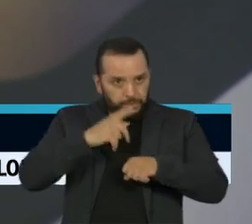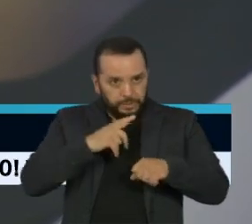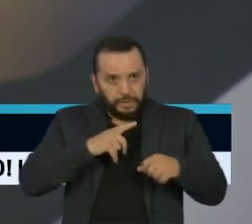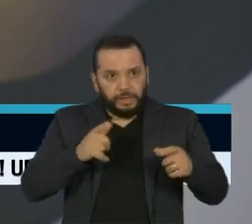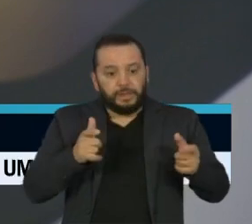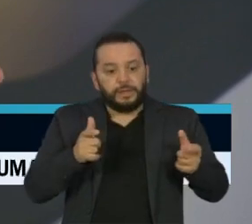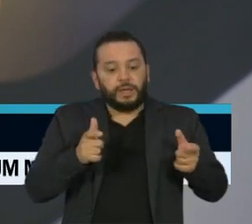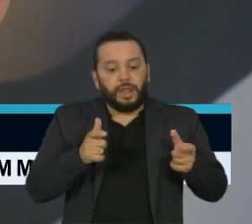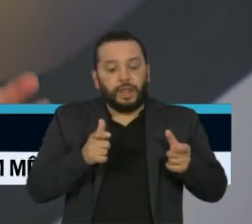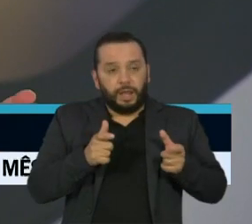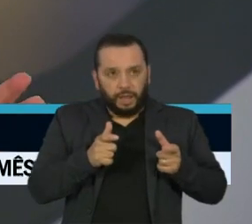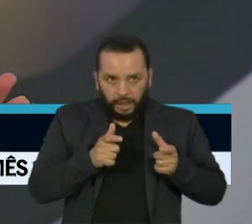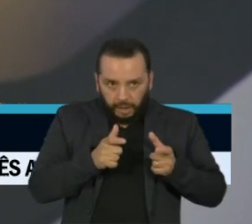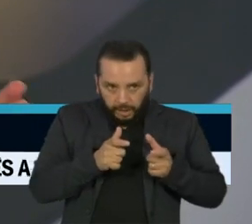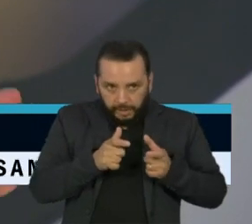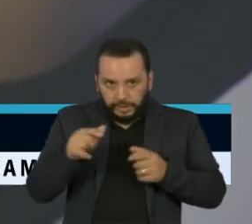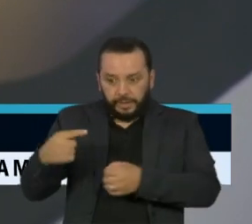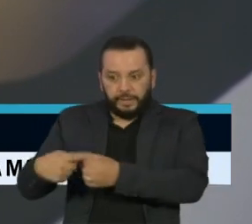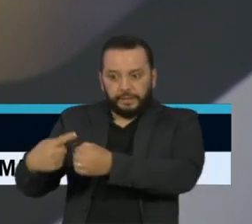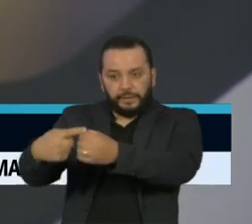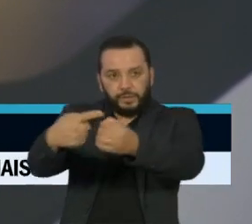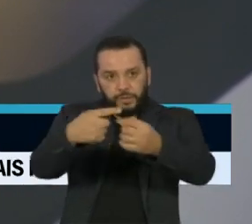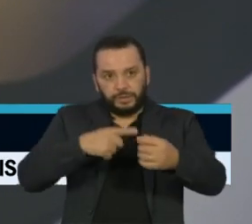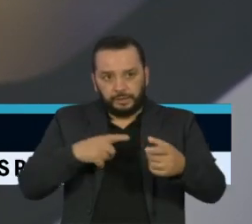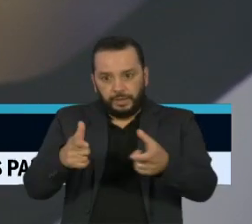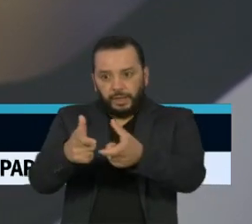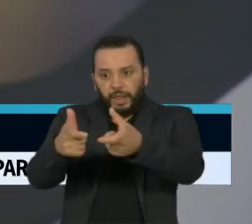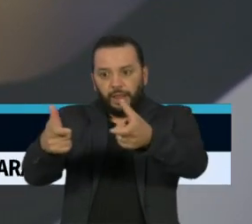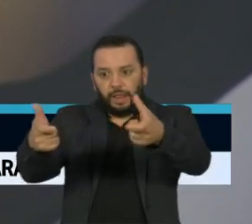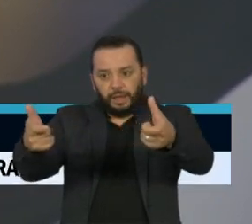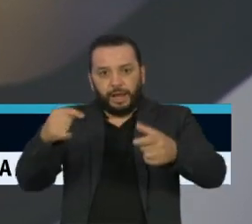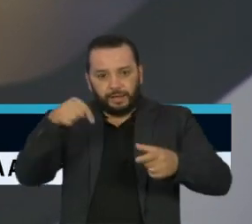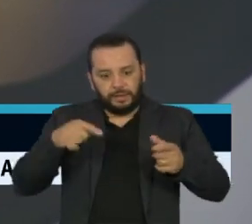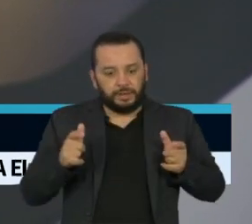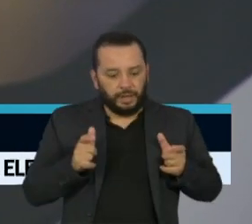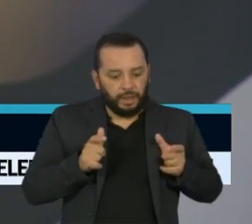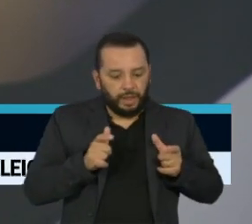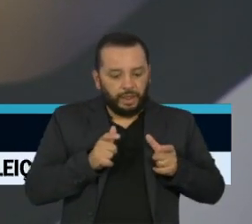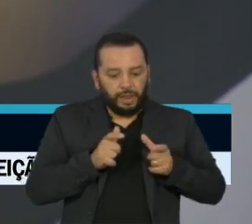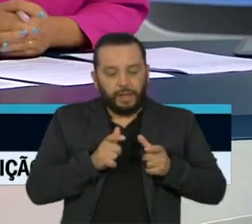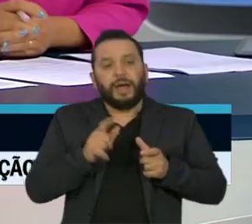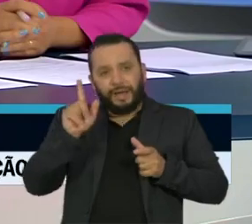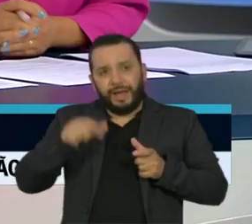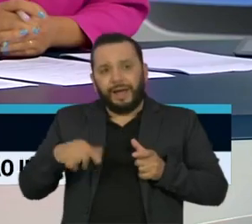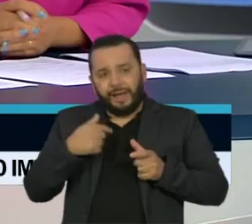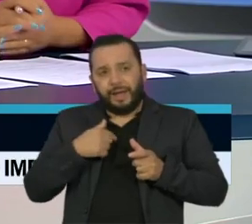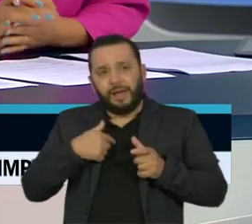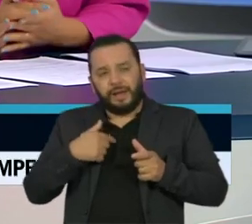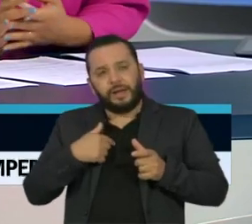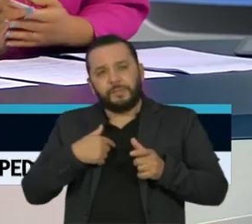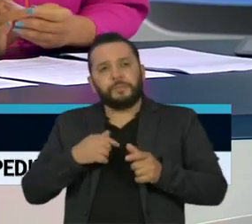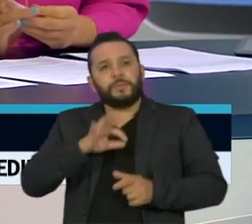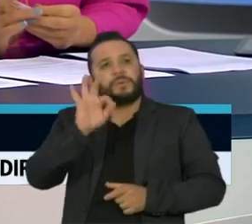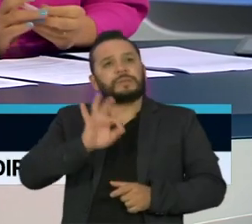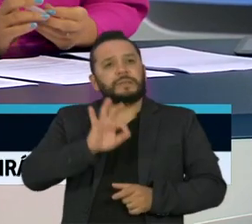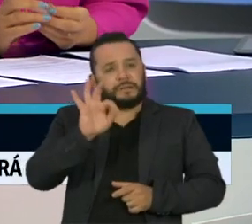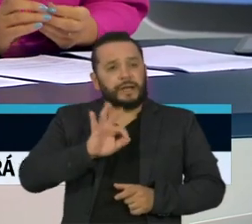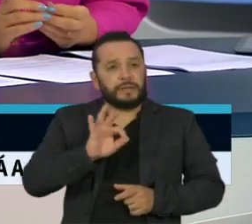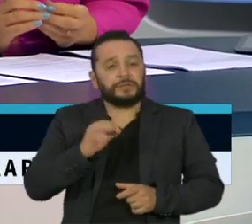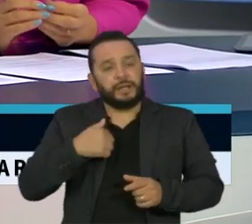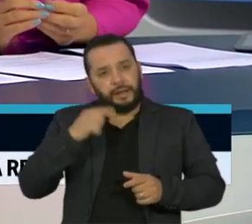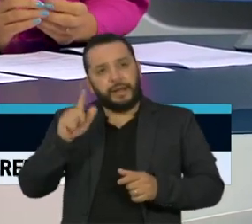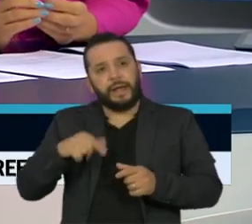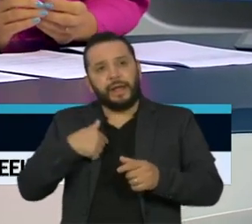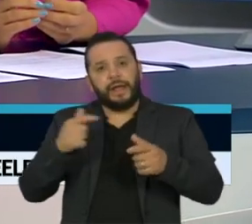indícios de que está crescendo mesmo. Então, se você, um que está diminuindo e que está crescendo é o platô. Só que o platô não diz quase nada para a